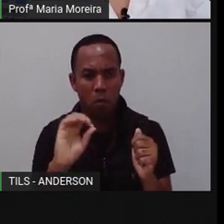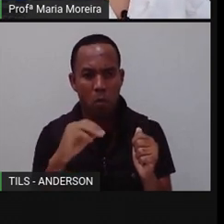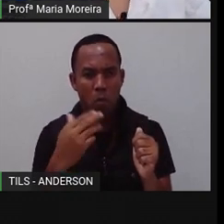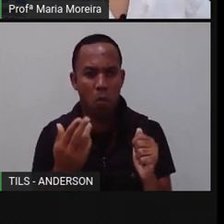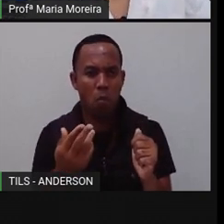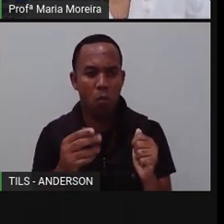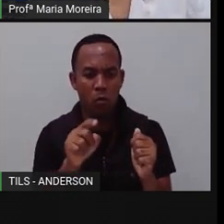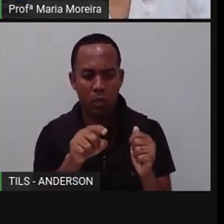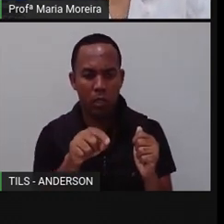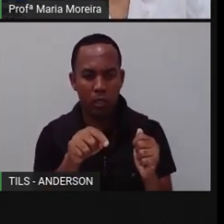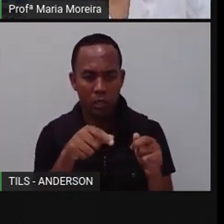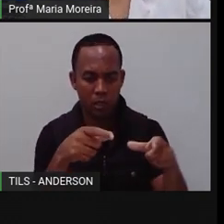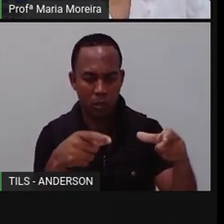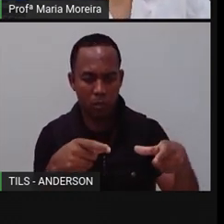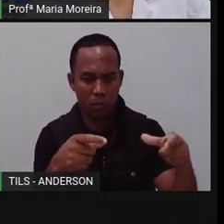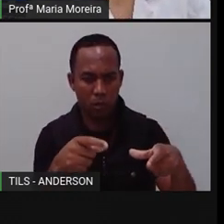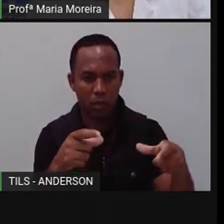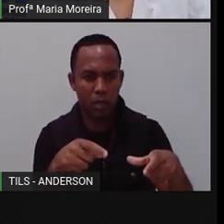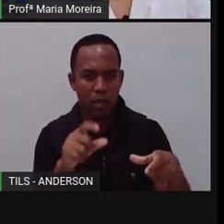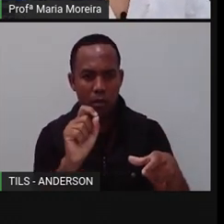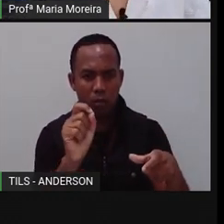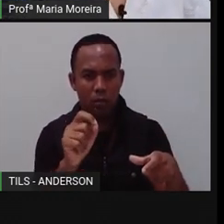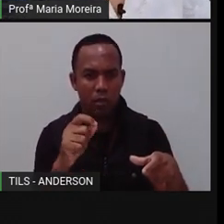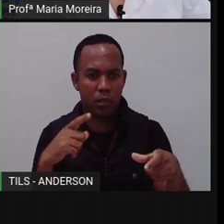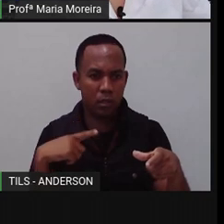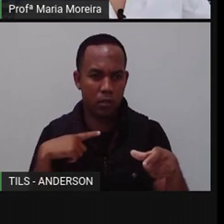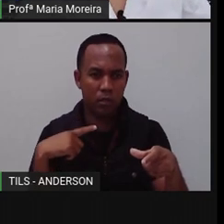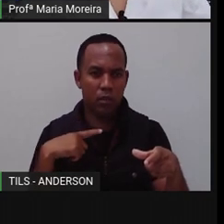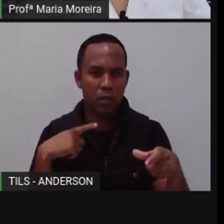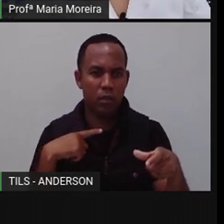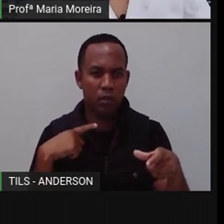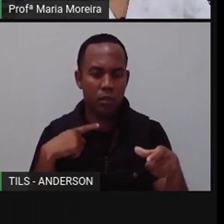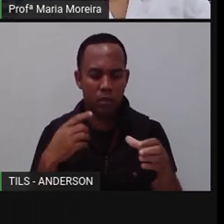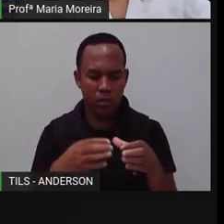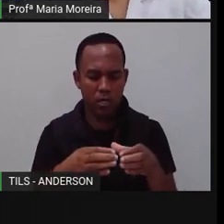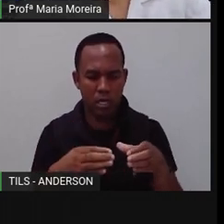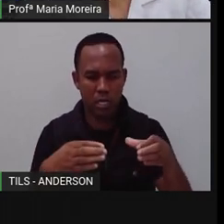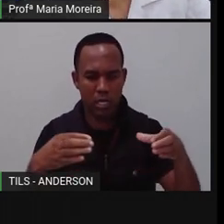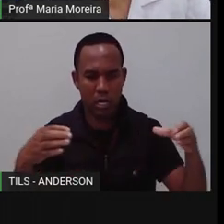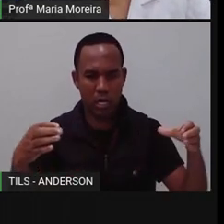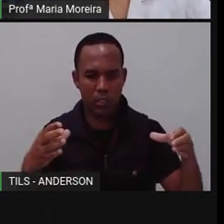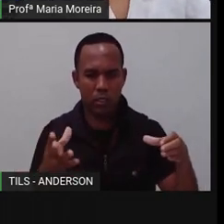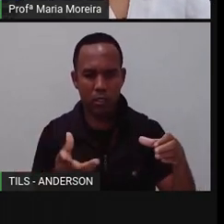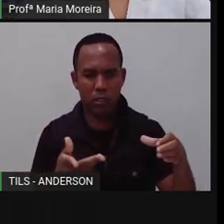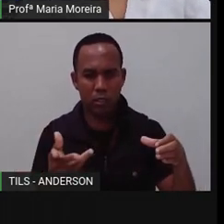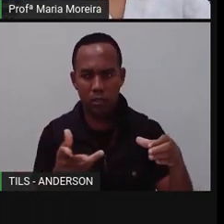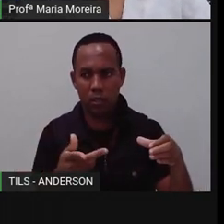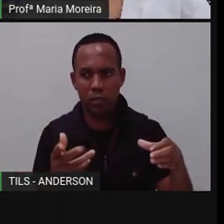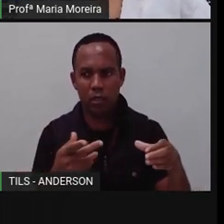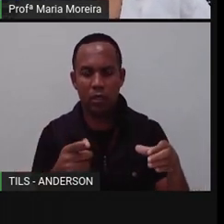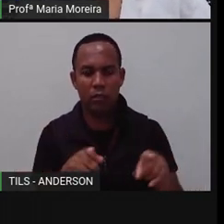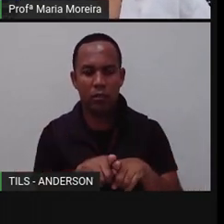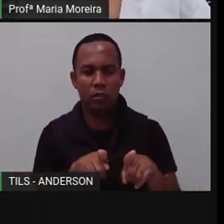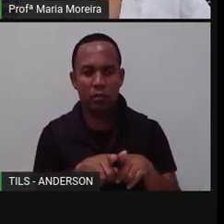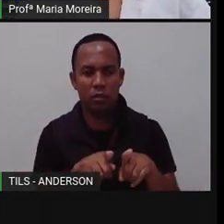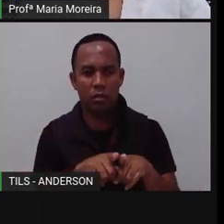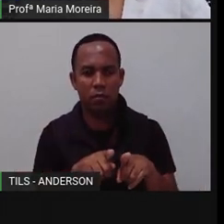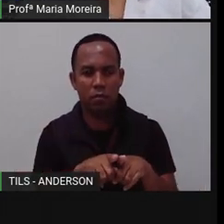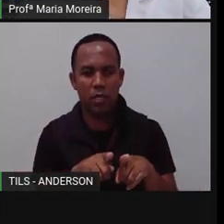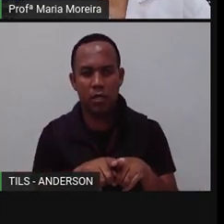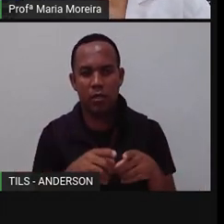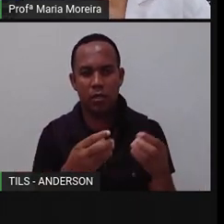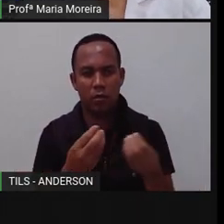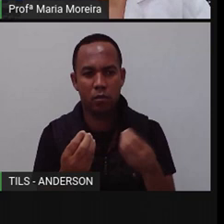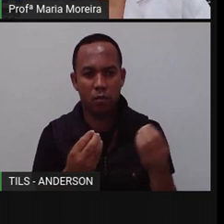Presente no criadouro e destaca-se por possuir grande agilidade. Você sabia que ele se movimenta com grande